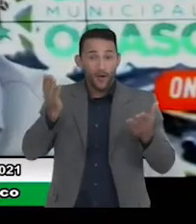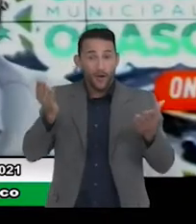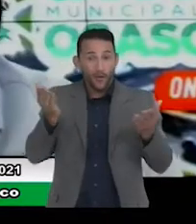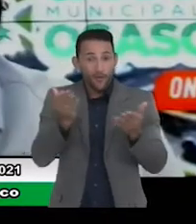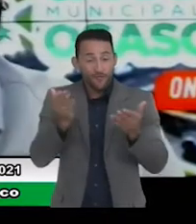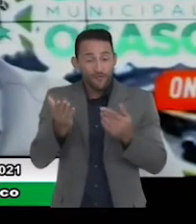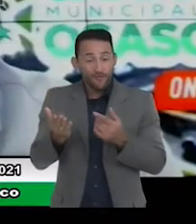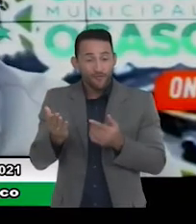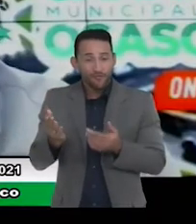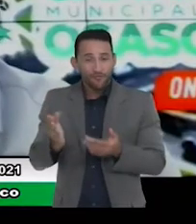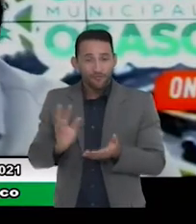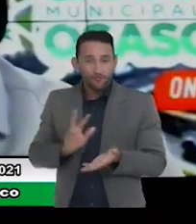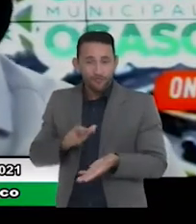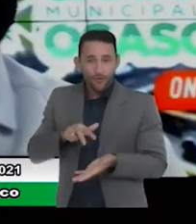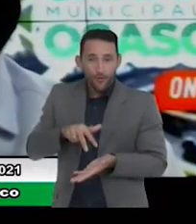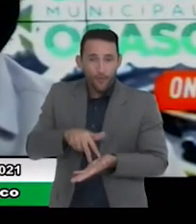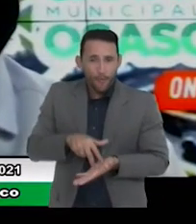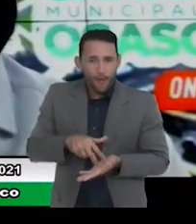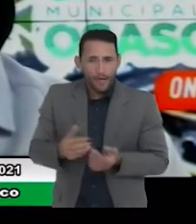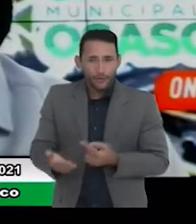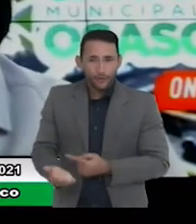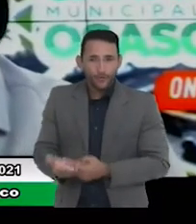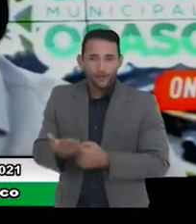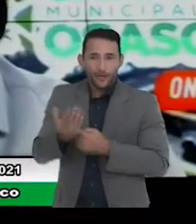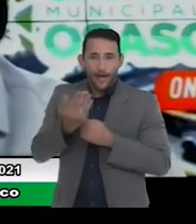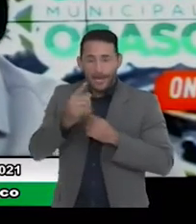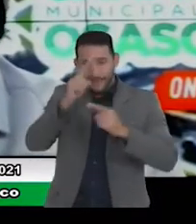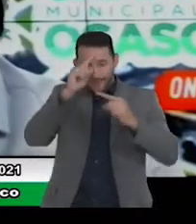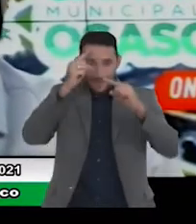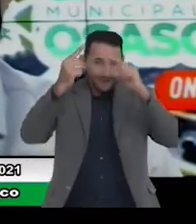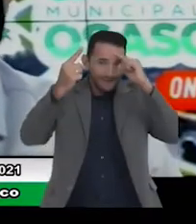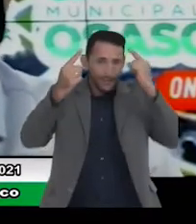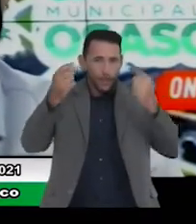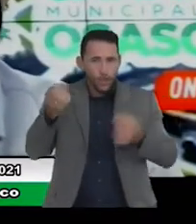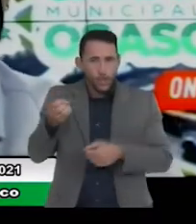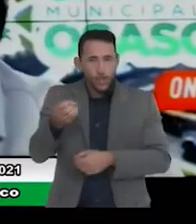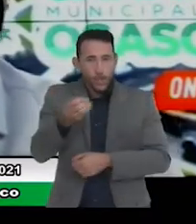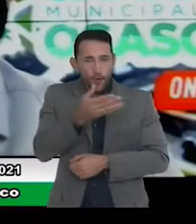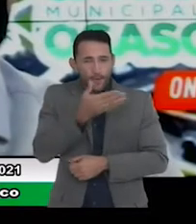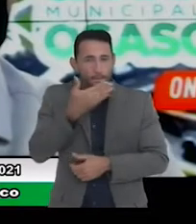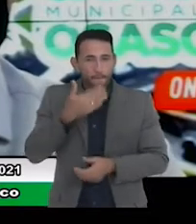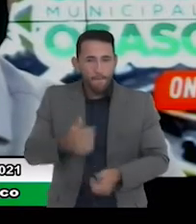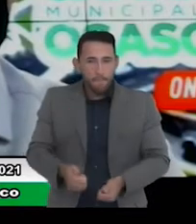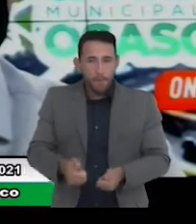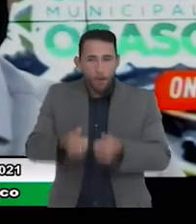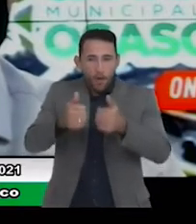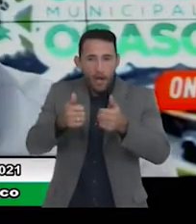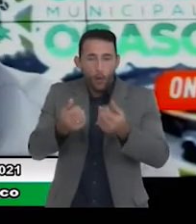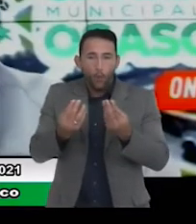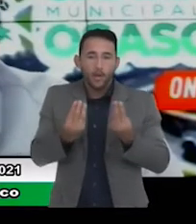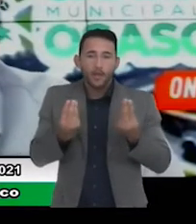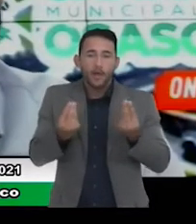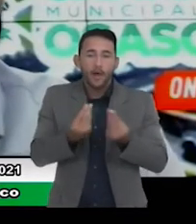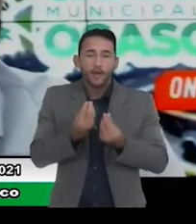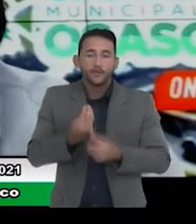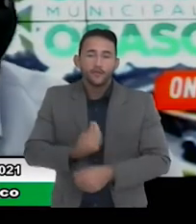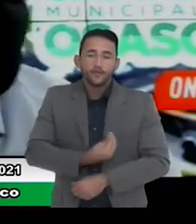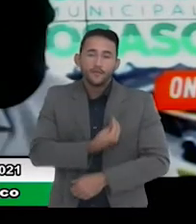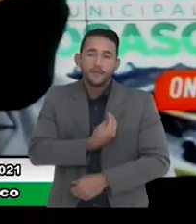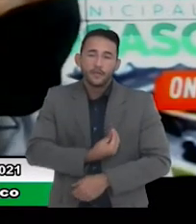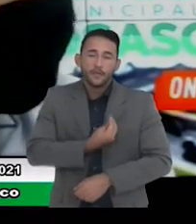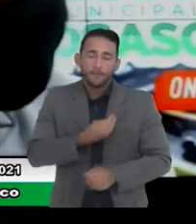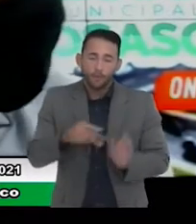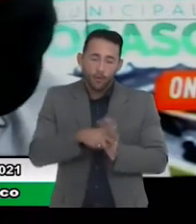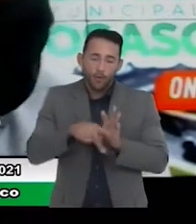contribuir né com novas ideias aí para a gente melhorar a qualidade de vida do nosso povo e melhorar a nossa cidade